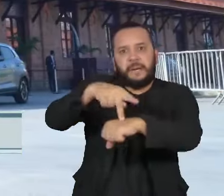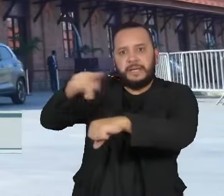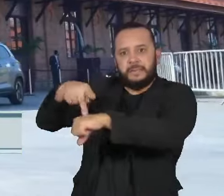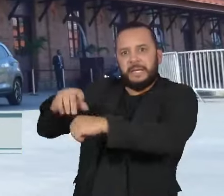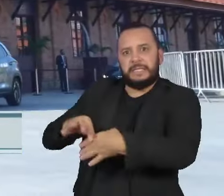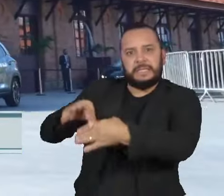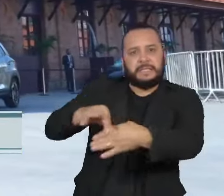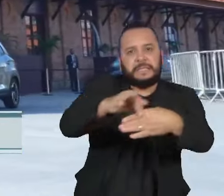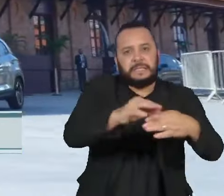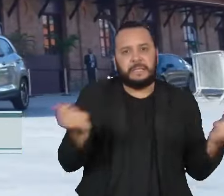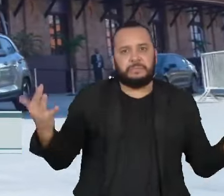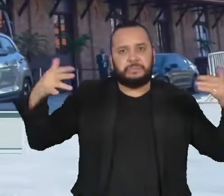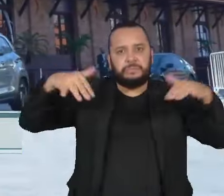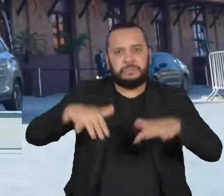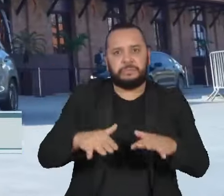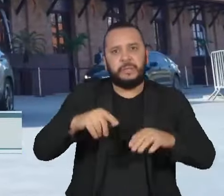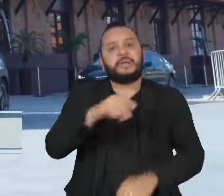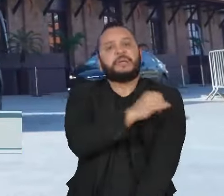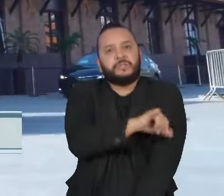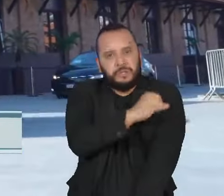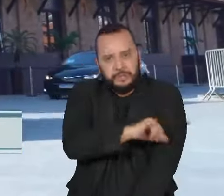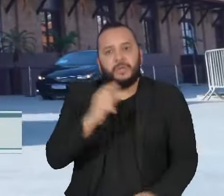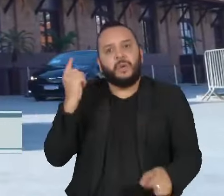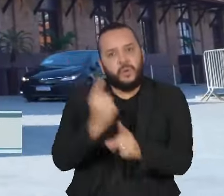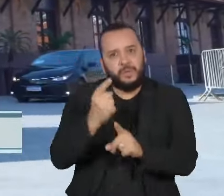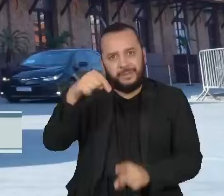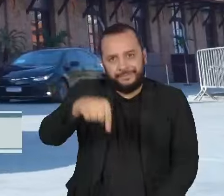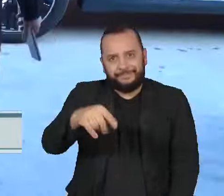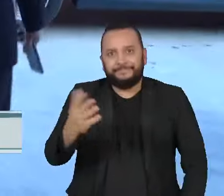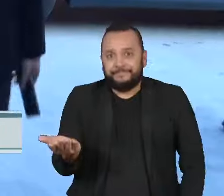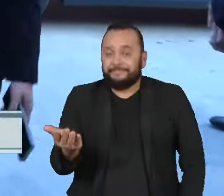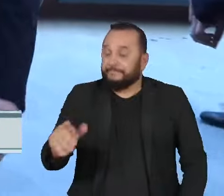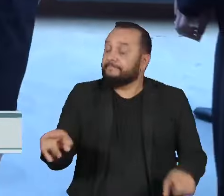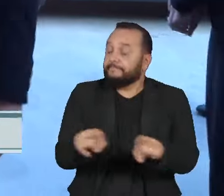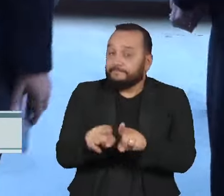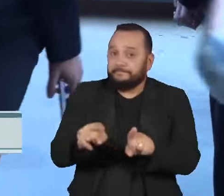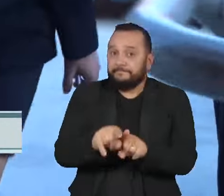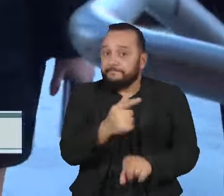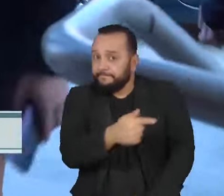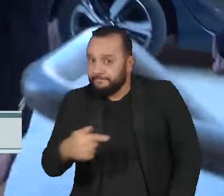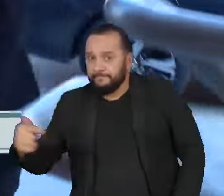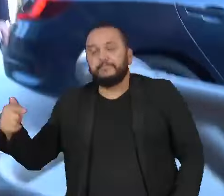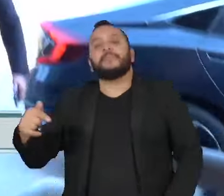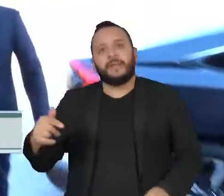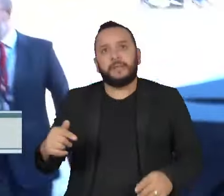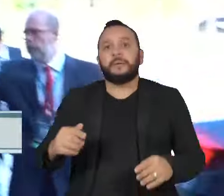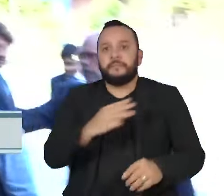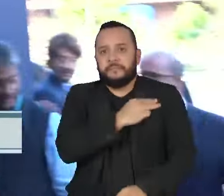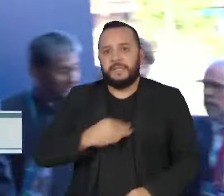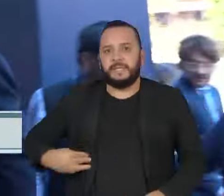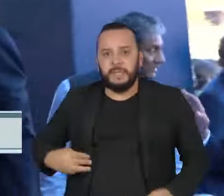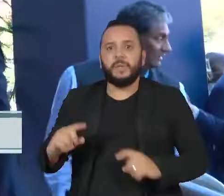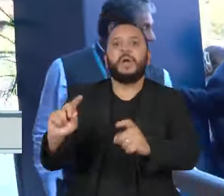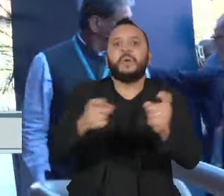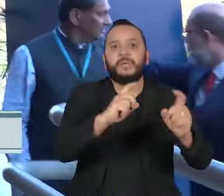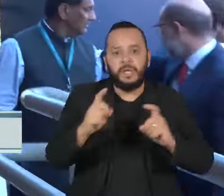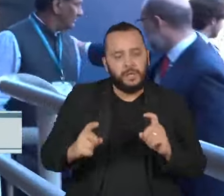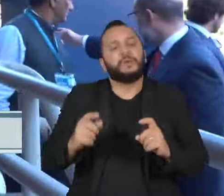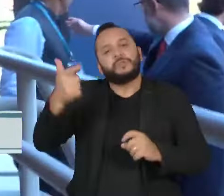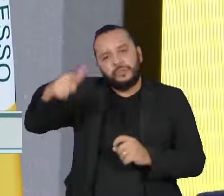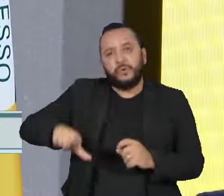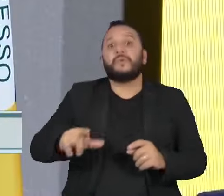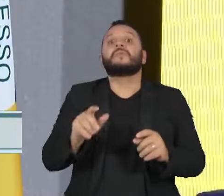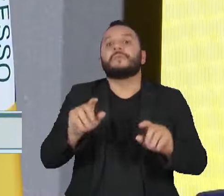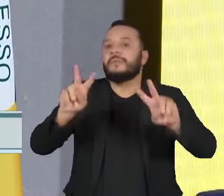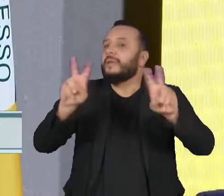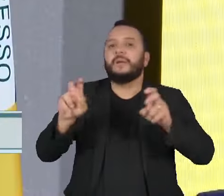mundo vão se encontrar no Rio de Janeiro. Ao longo desta semana, os ministros voltam a se reunir para debater a erradicação da